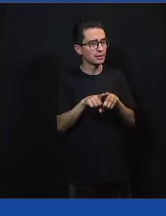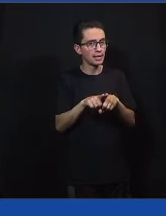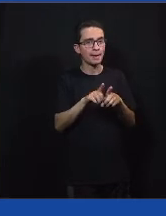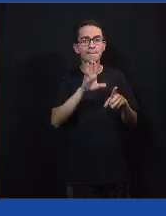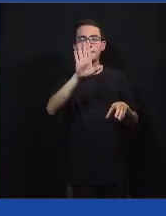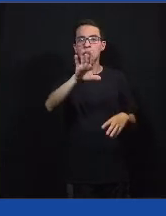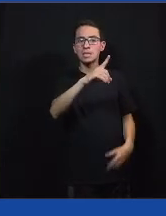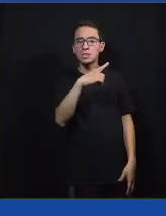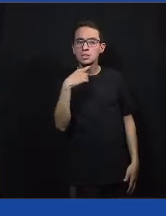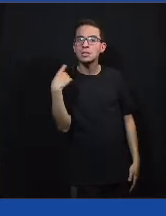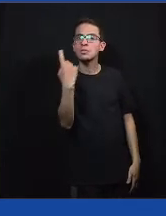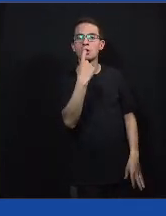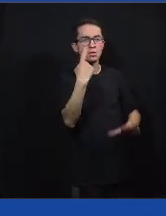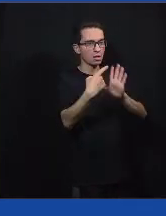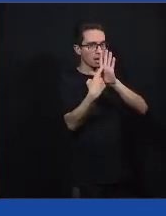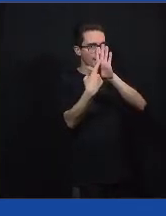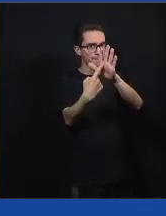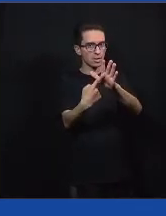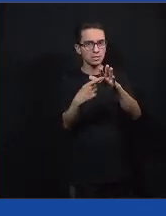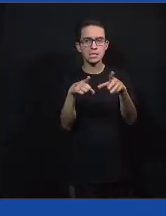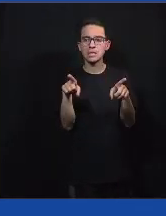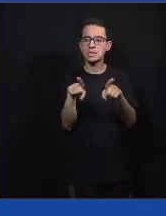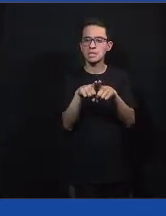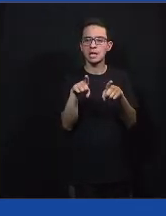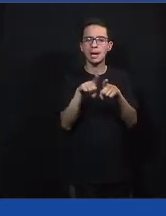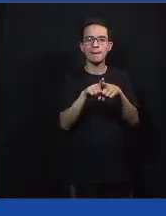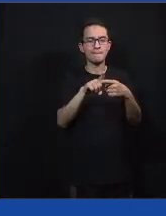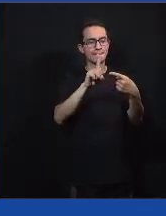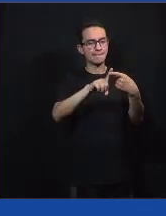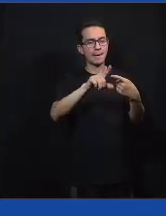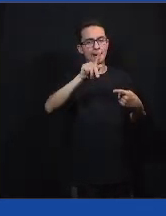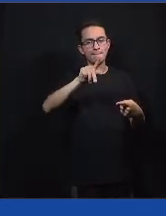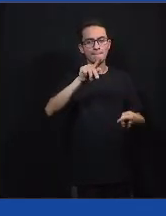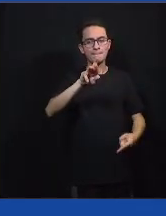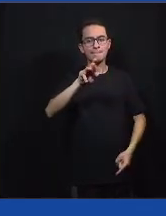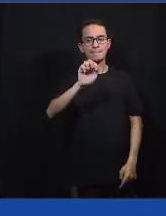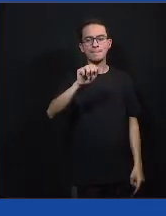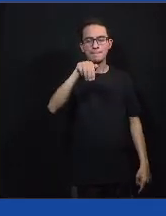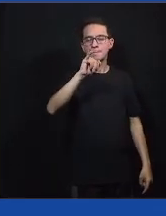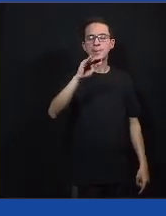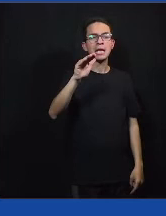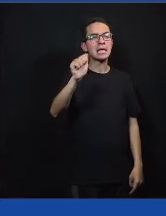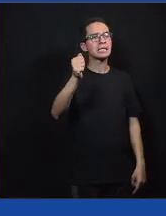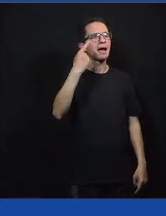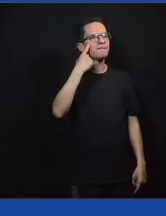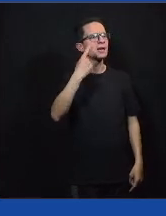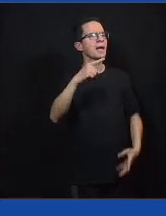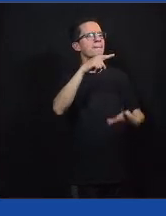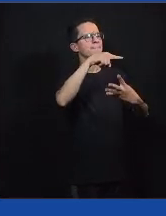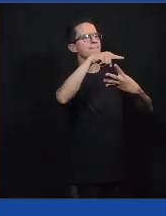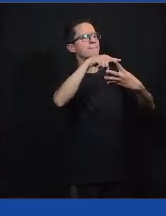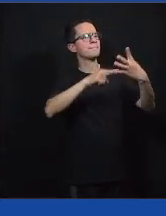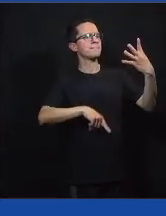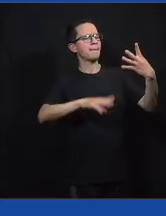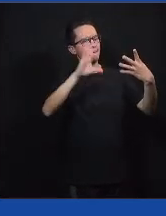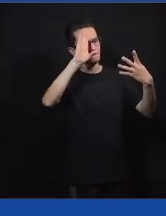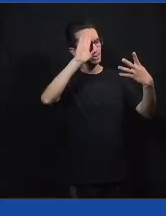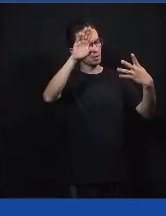leva como premissa esses quatro pilares aqui. A importância do